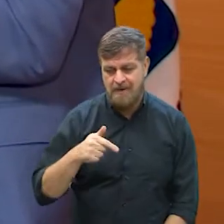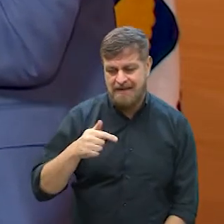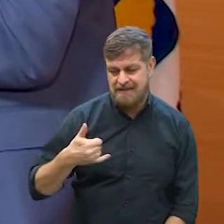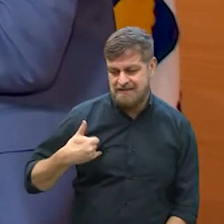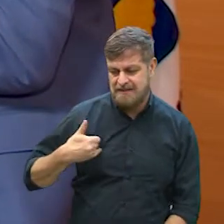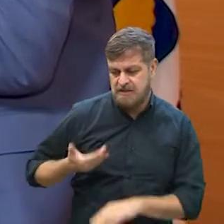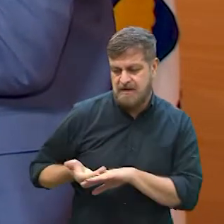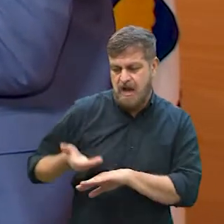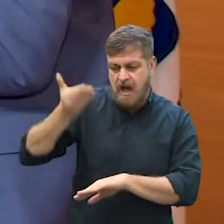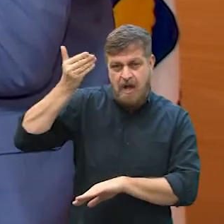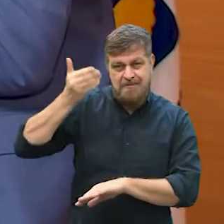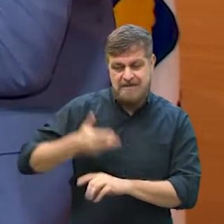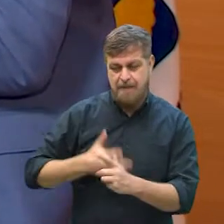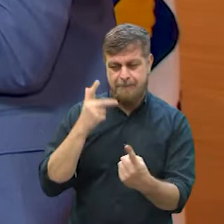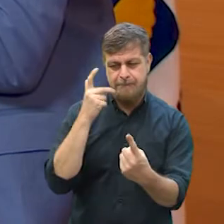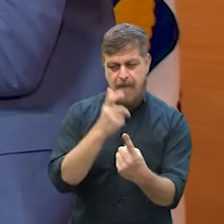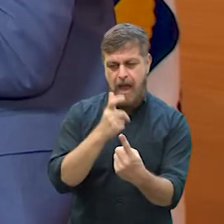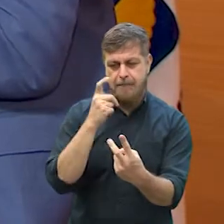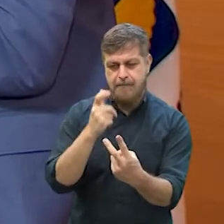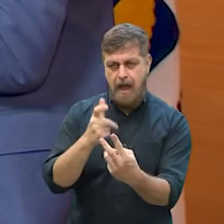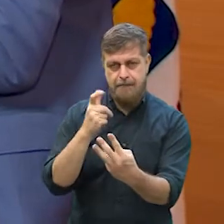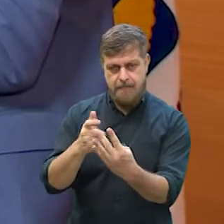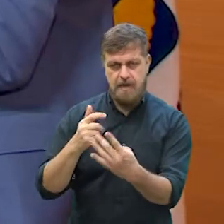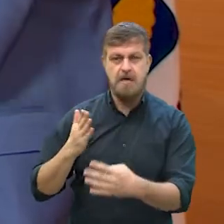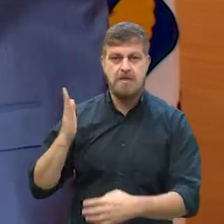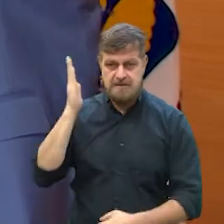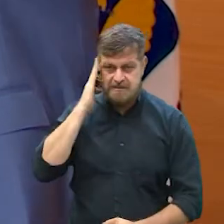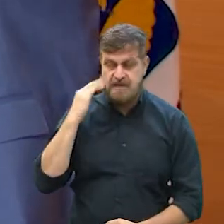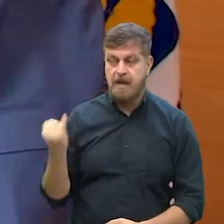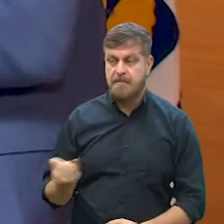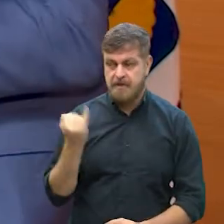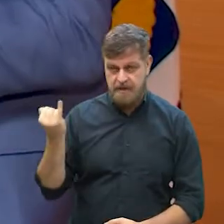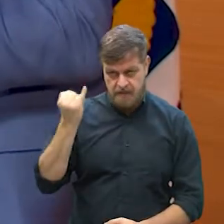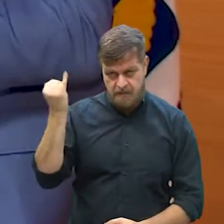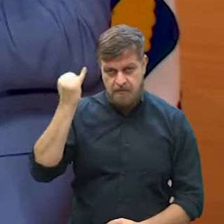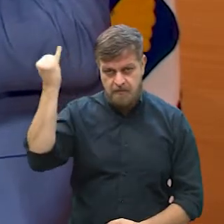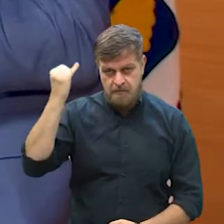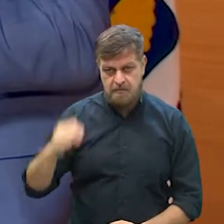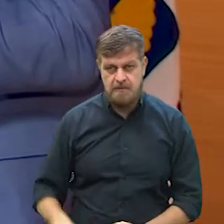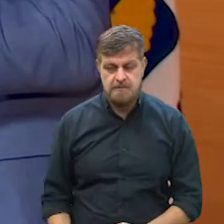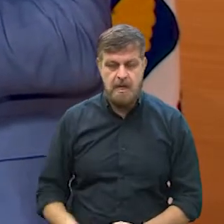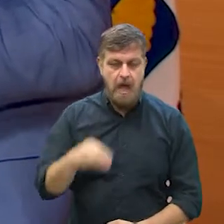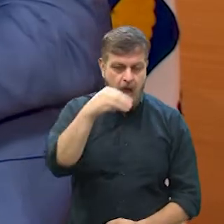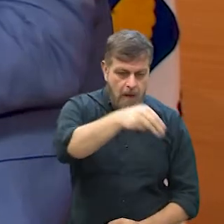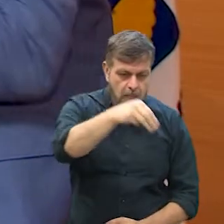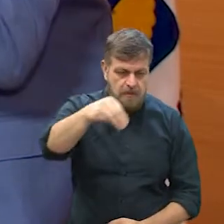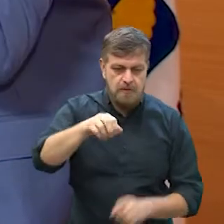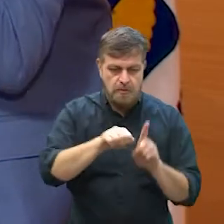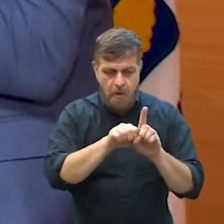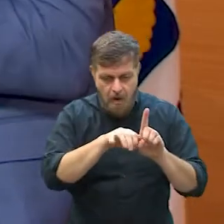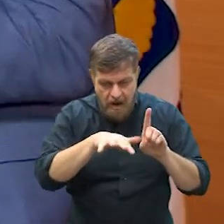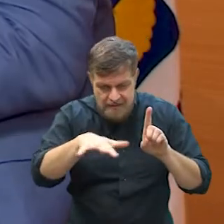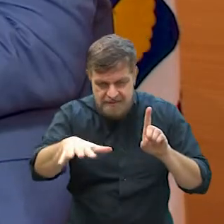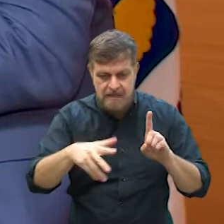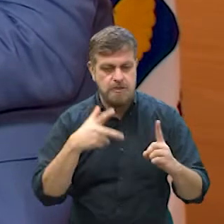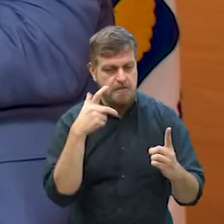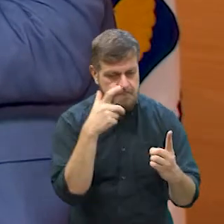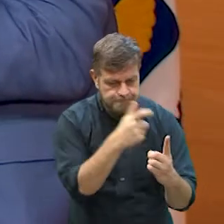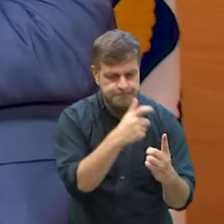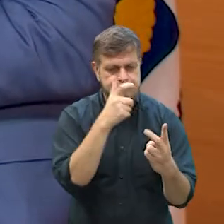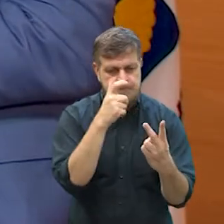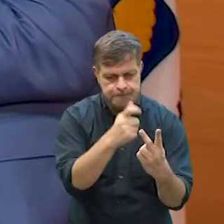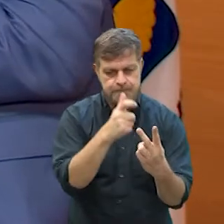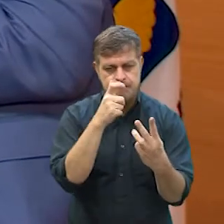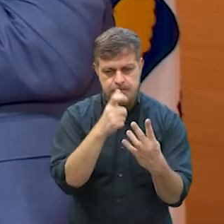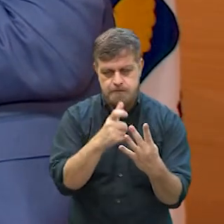acima de 47 anos, quase que todos vacinados. A gente sabe da importância. Tem que também vacinar os monitores, os assistentes de classe. A gente